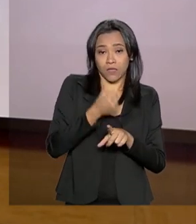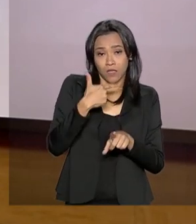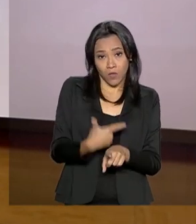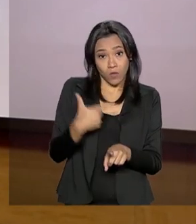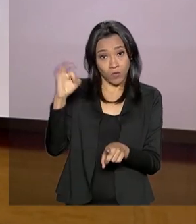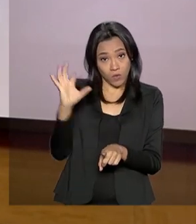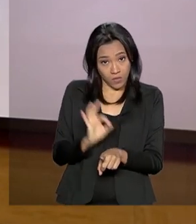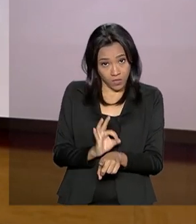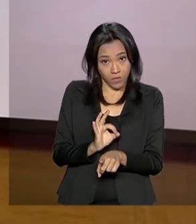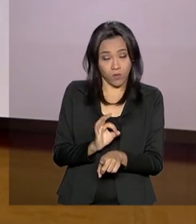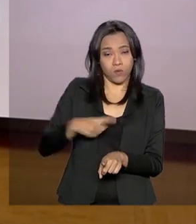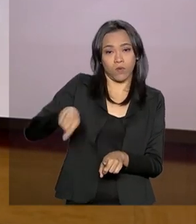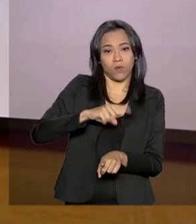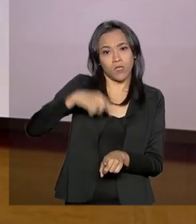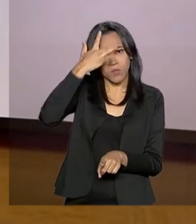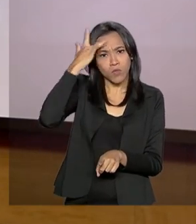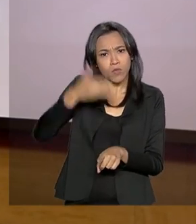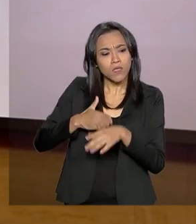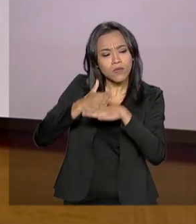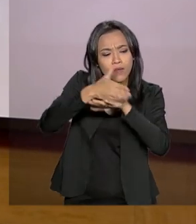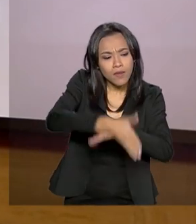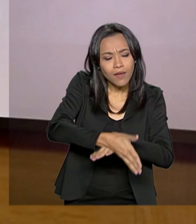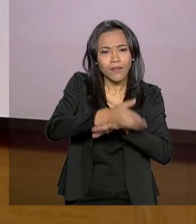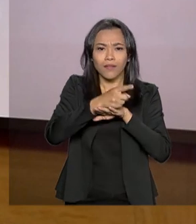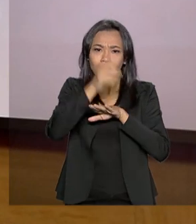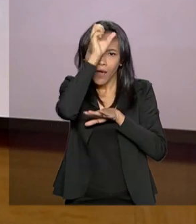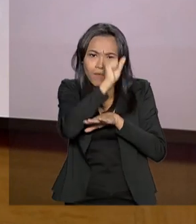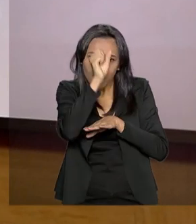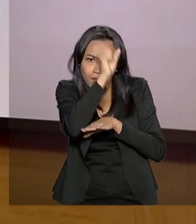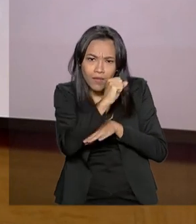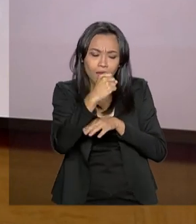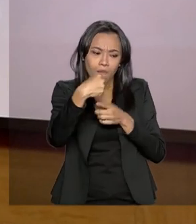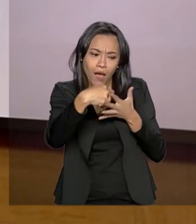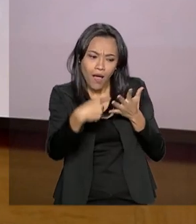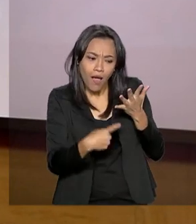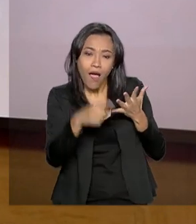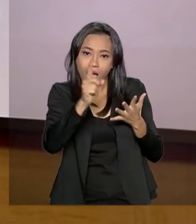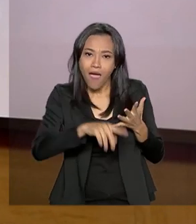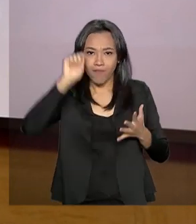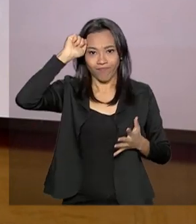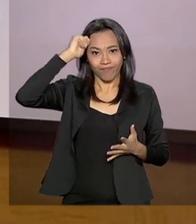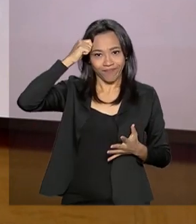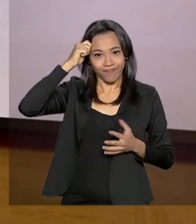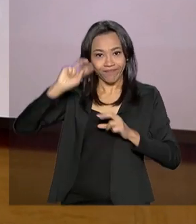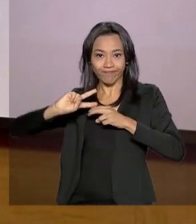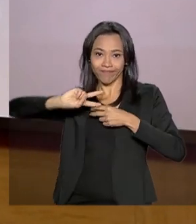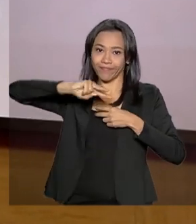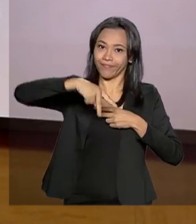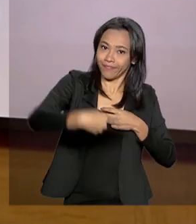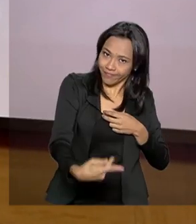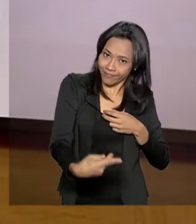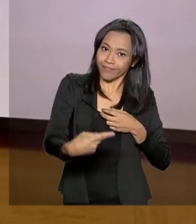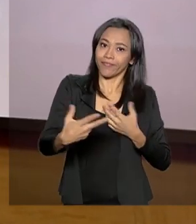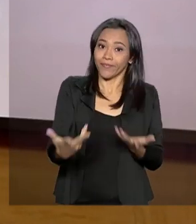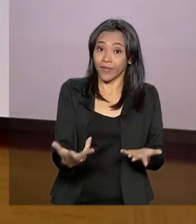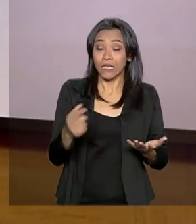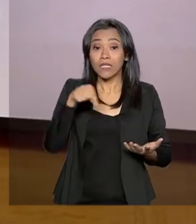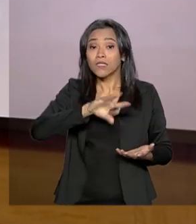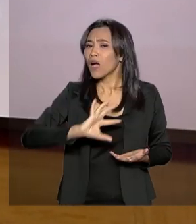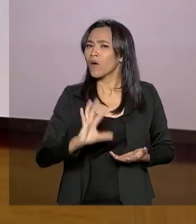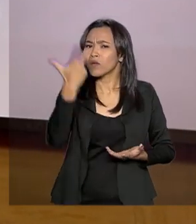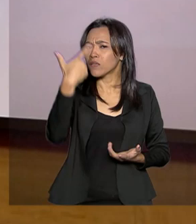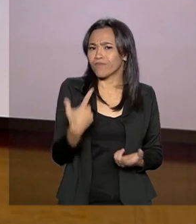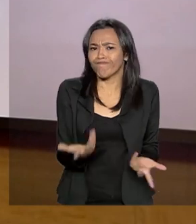das pessoas que ingressam em programas de aprendizagem é afrodescendente. De acordo com o CIE, isso acontece